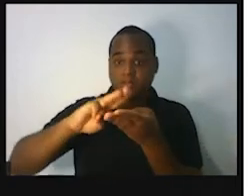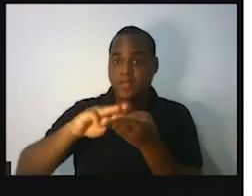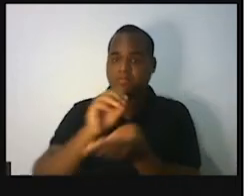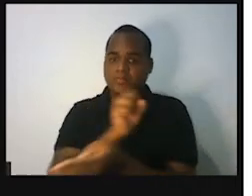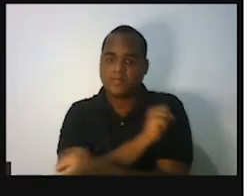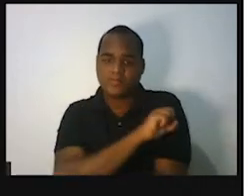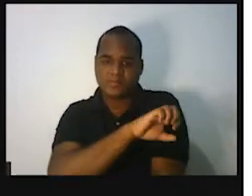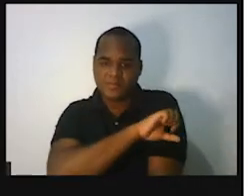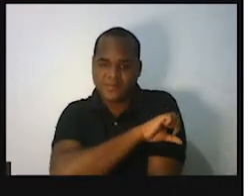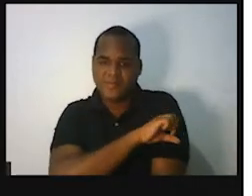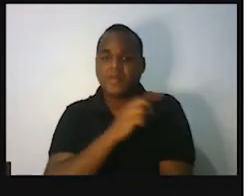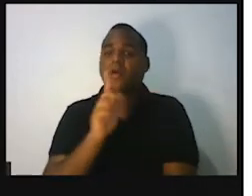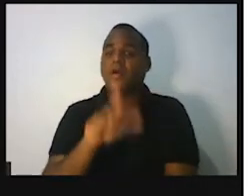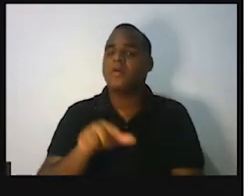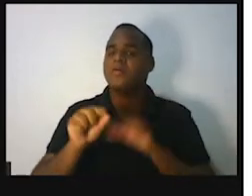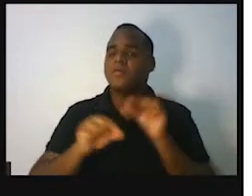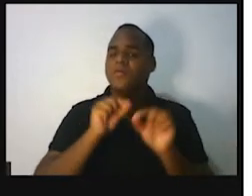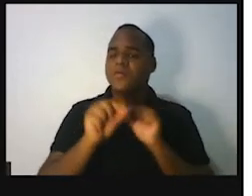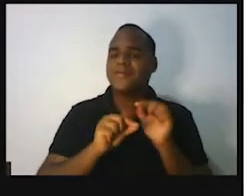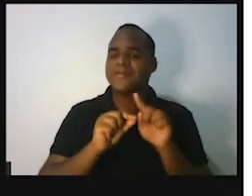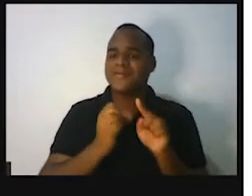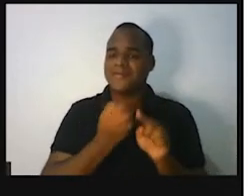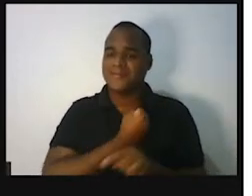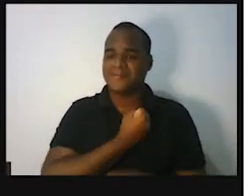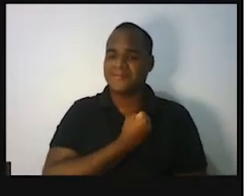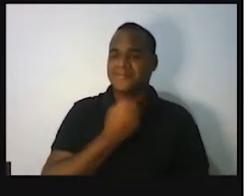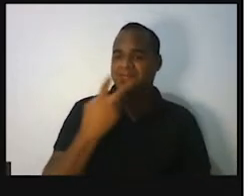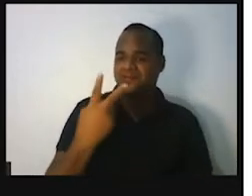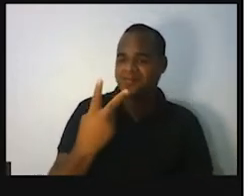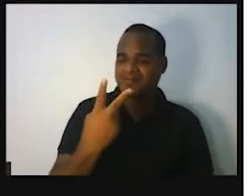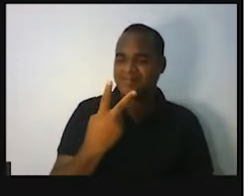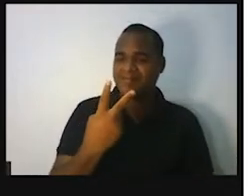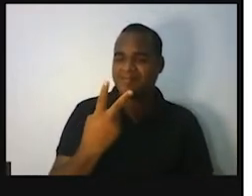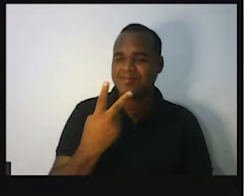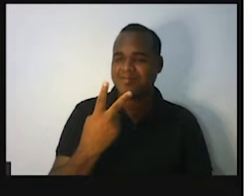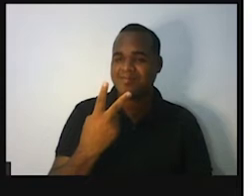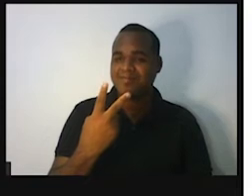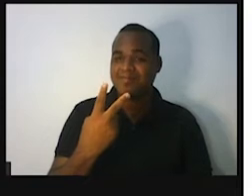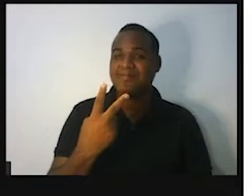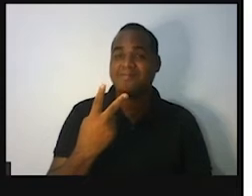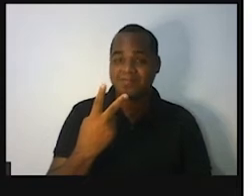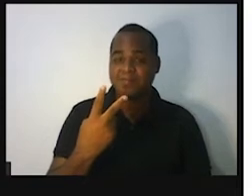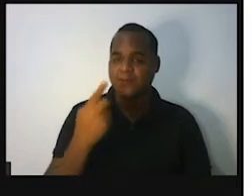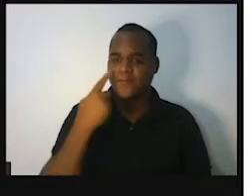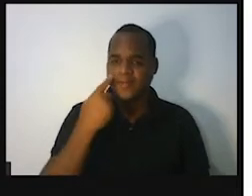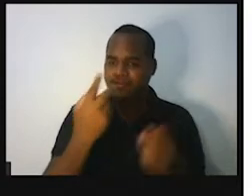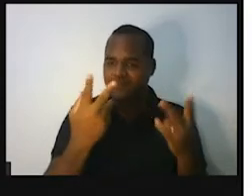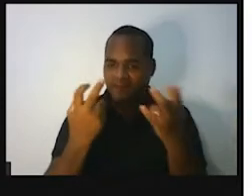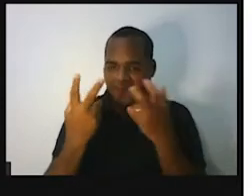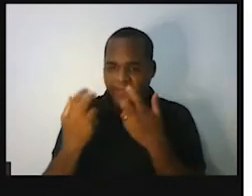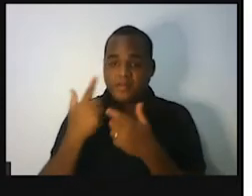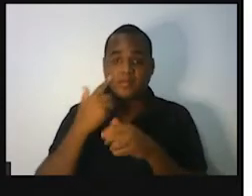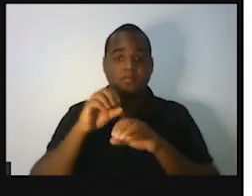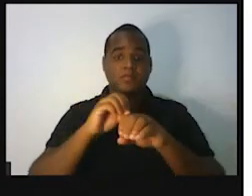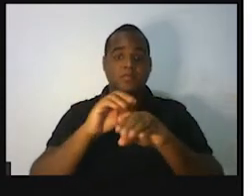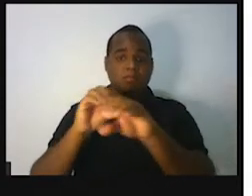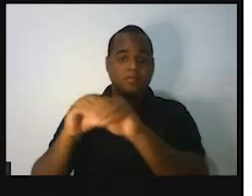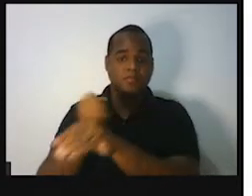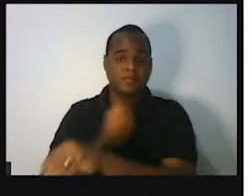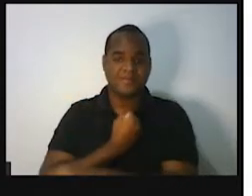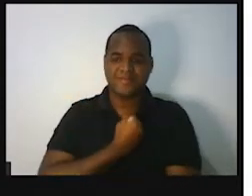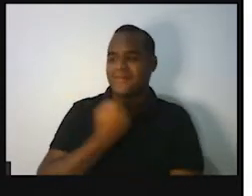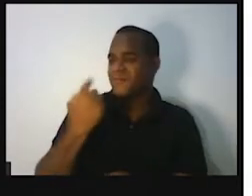Essa é a aula de número dois. Você deve ter assistido a aula de número um